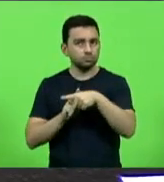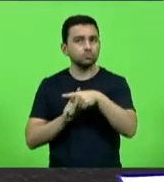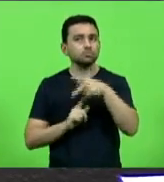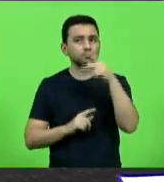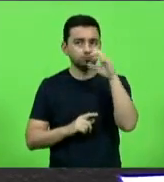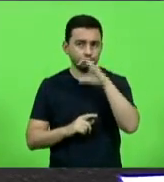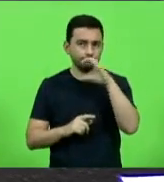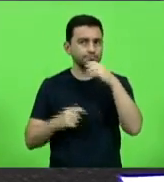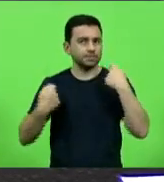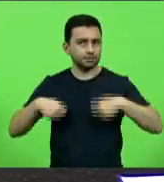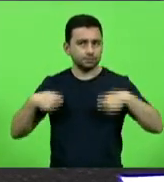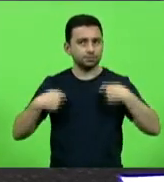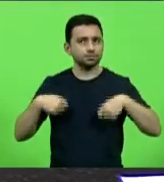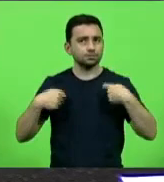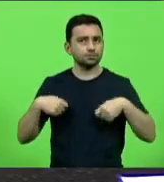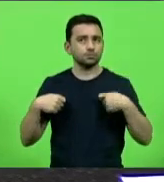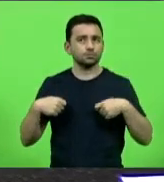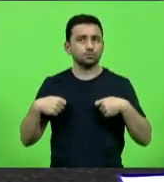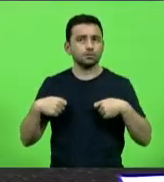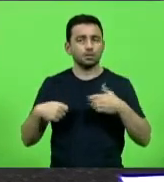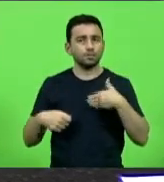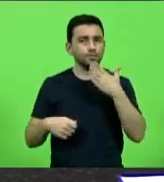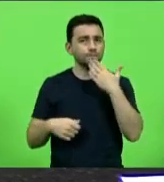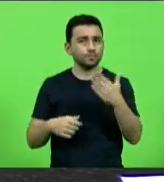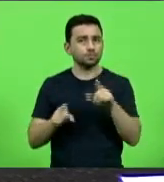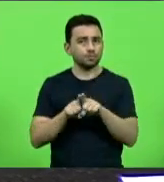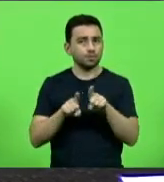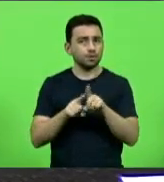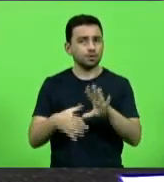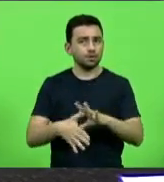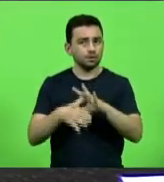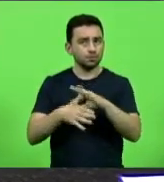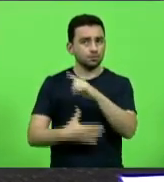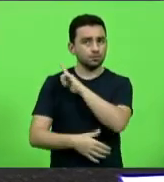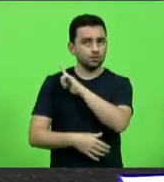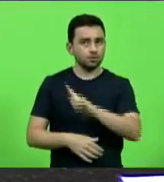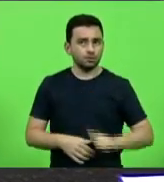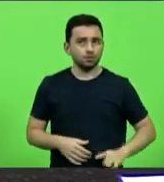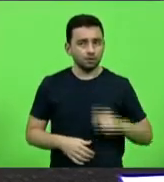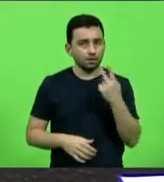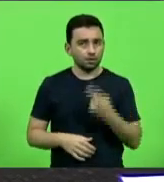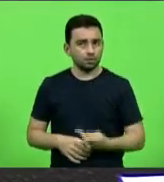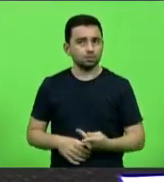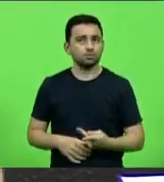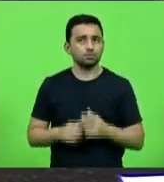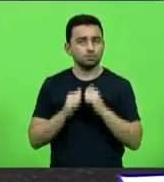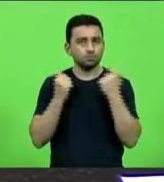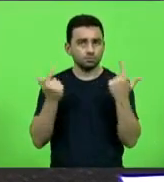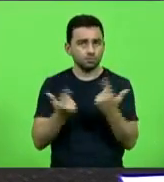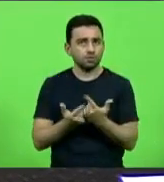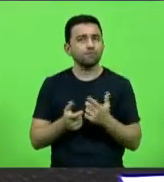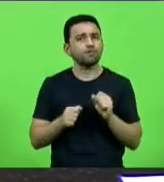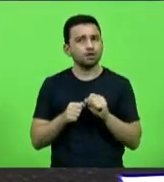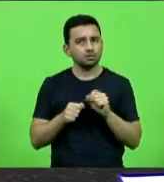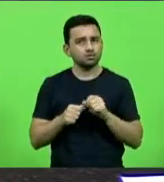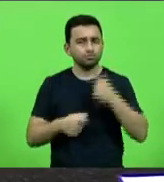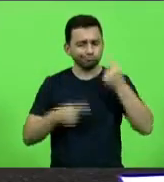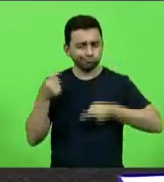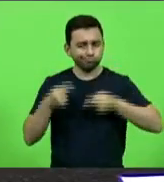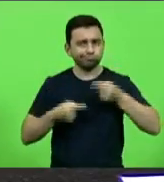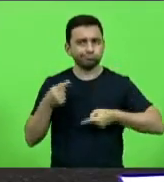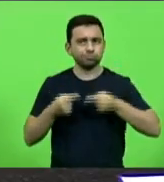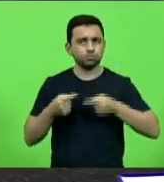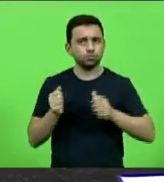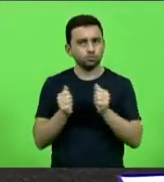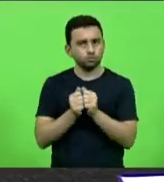o Estado de Santa Catarina. Faço um apelo também à liderança do governo aqui na casa para que faça logo esse debate junto com os